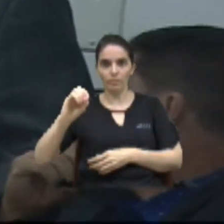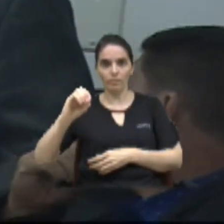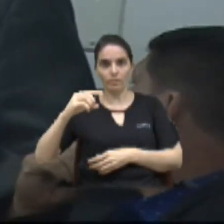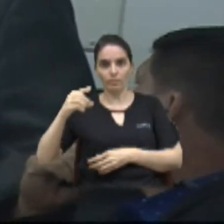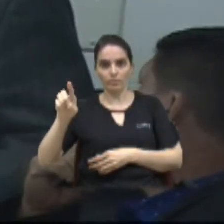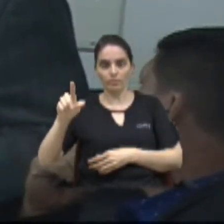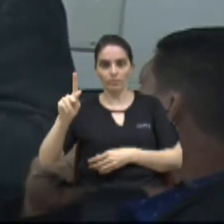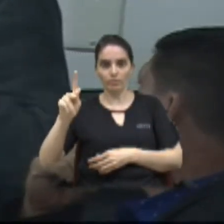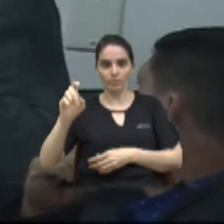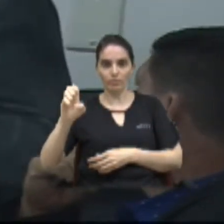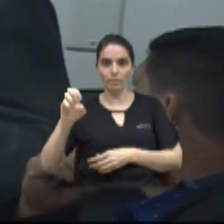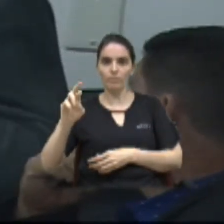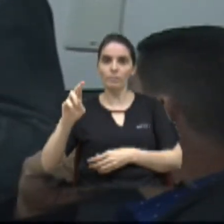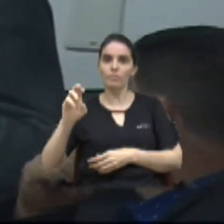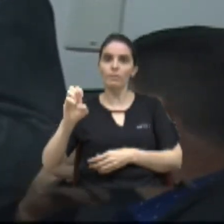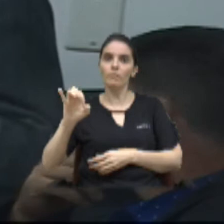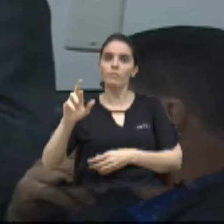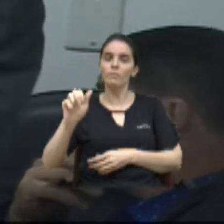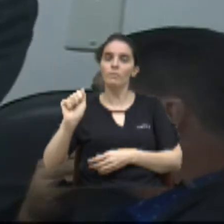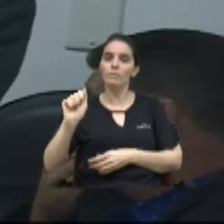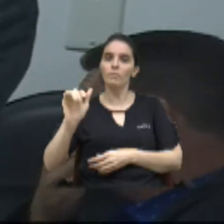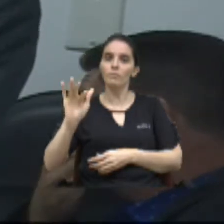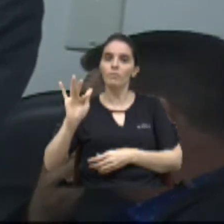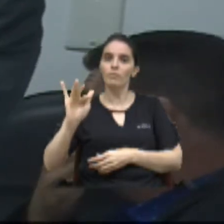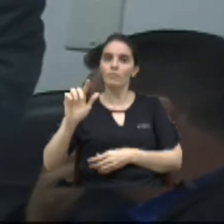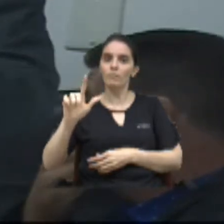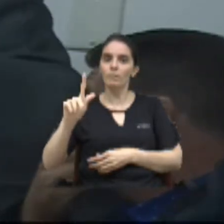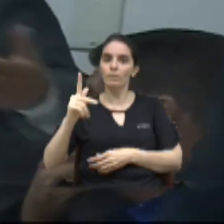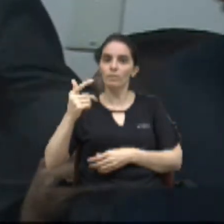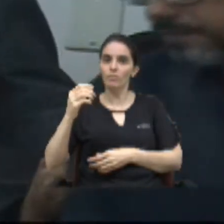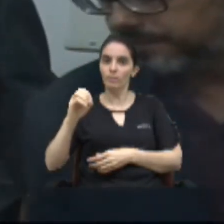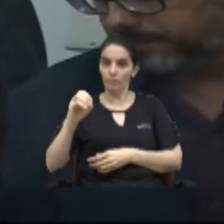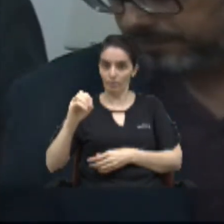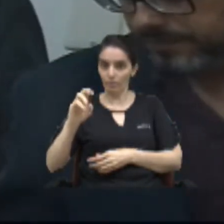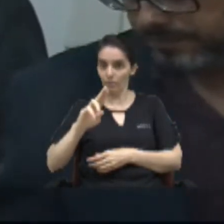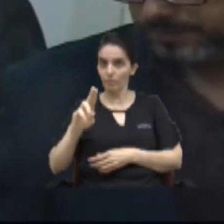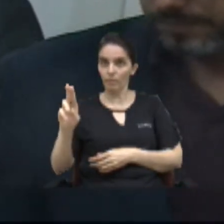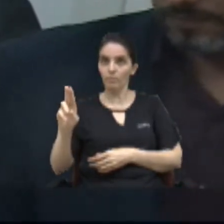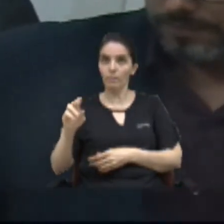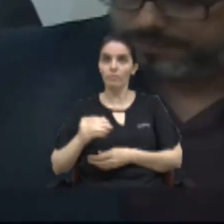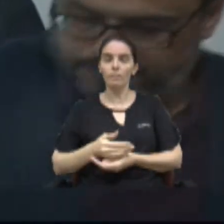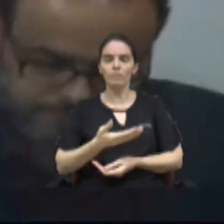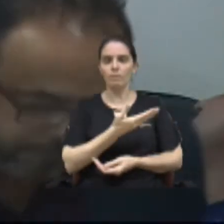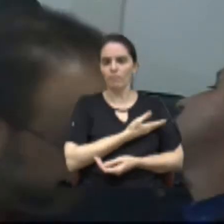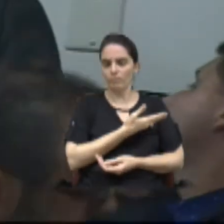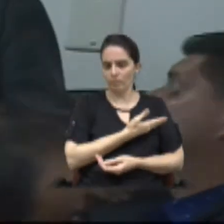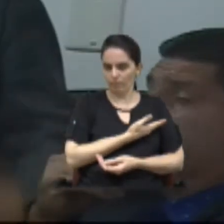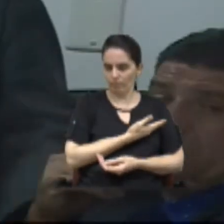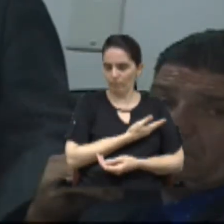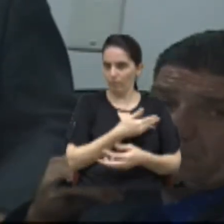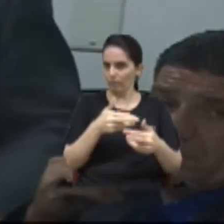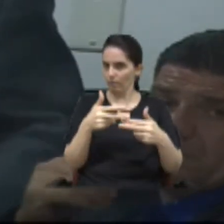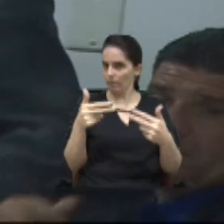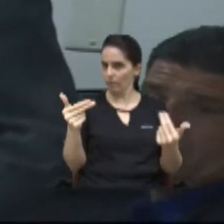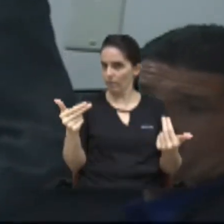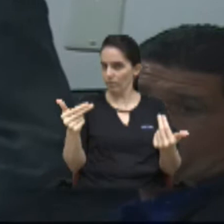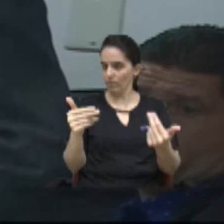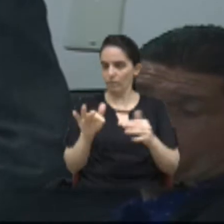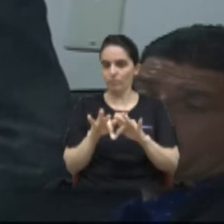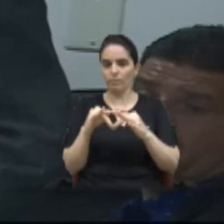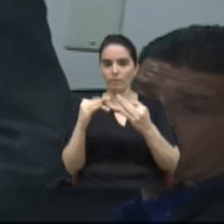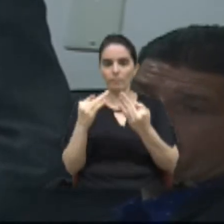da família tem muitos parentes no sítio inclusive que são amigos e da família